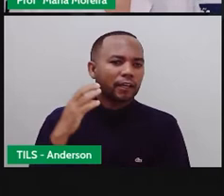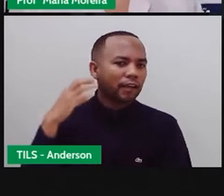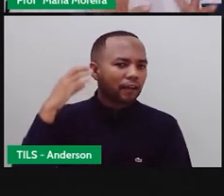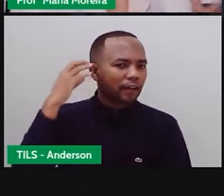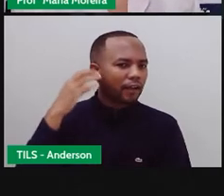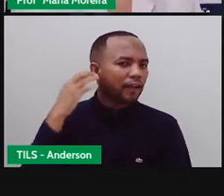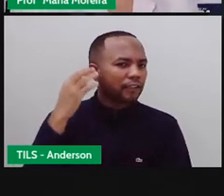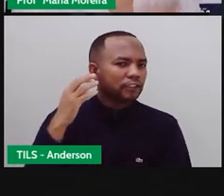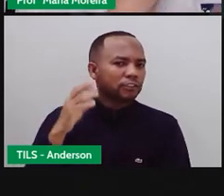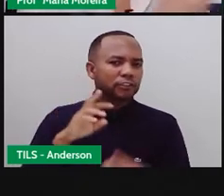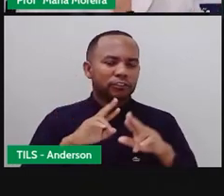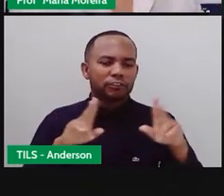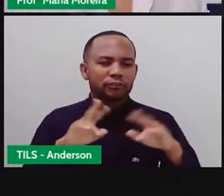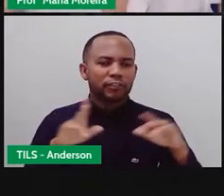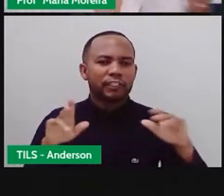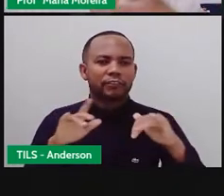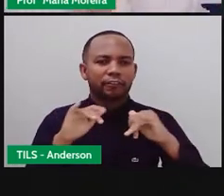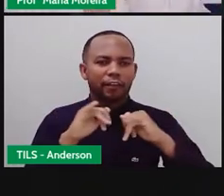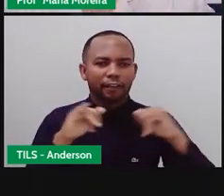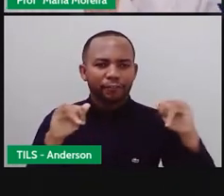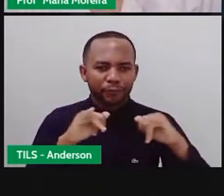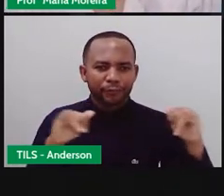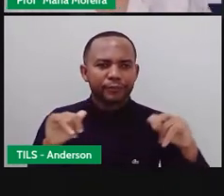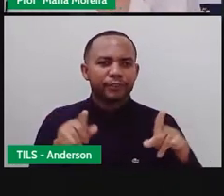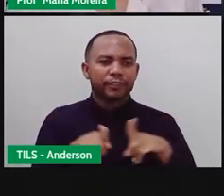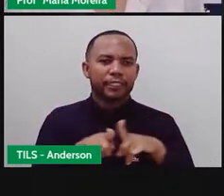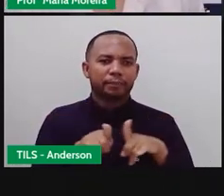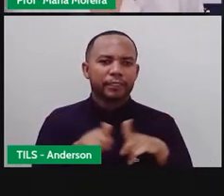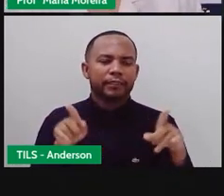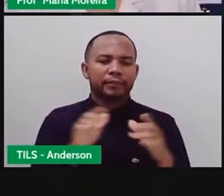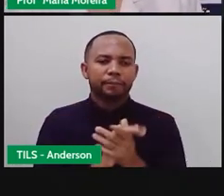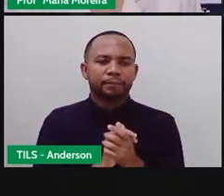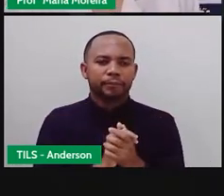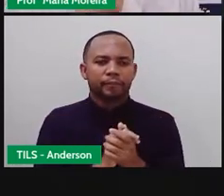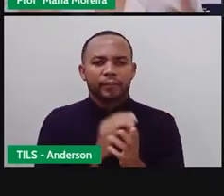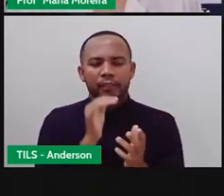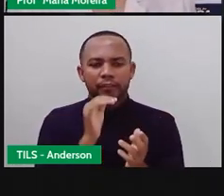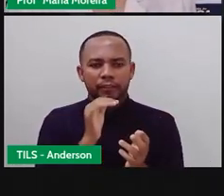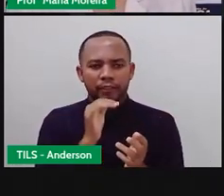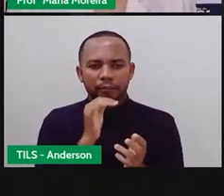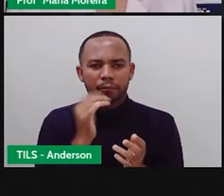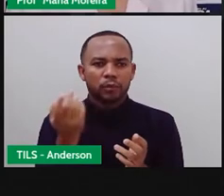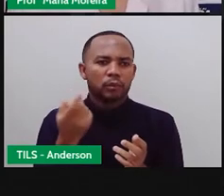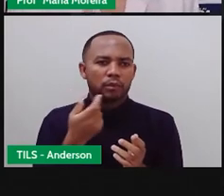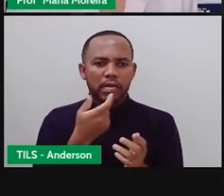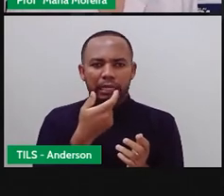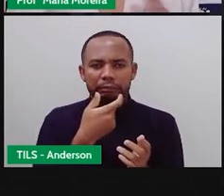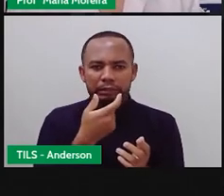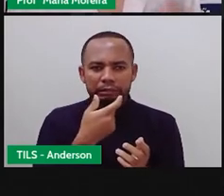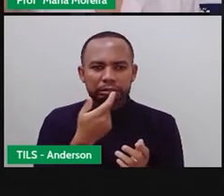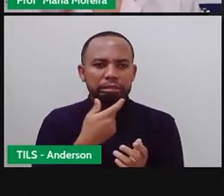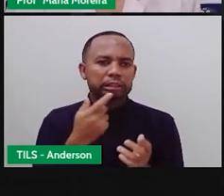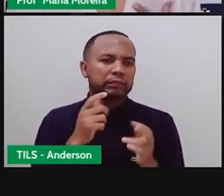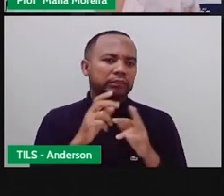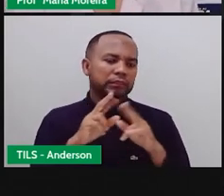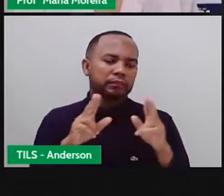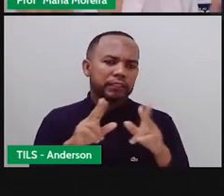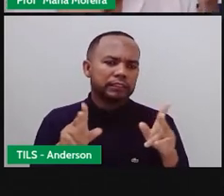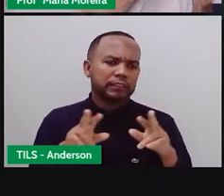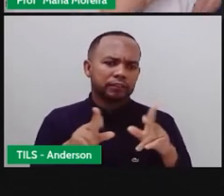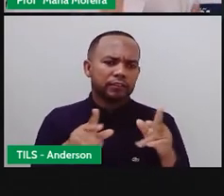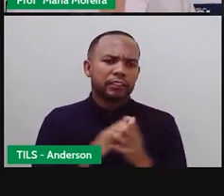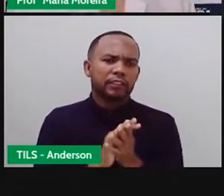ter vários anúncios dessa máscara do algo, vão ter anúncios, por exemplo, de um biscoito, várias coisas. Então, essa é a diferença